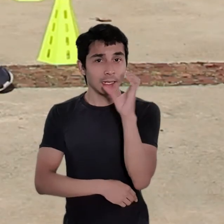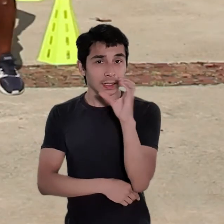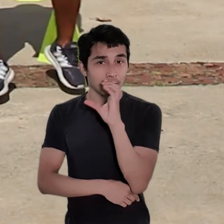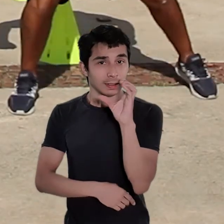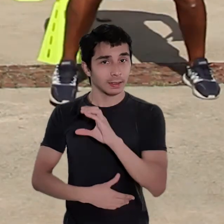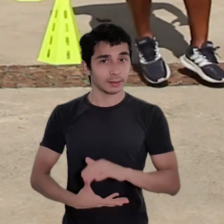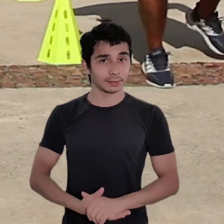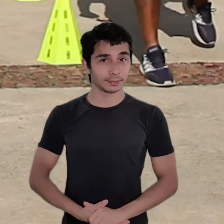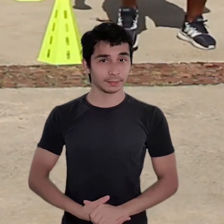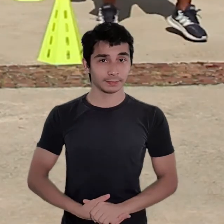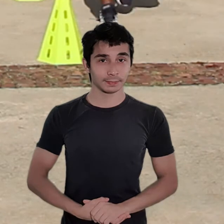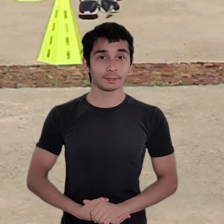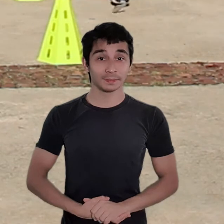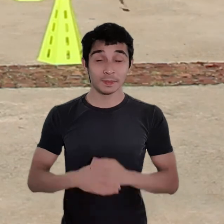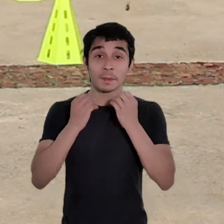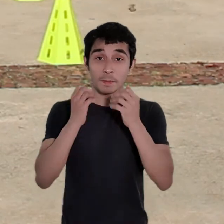Isso.